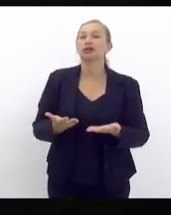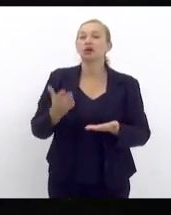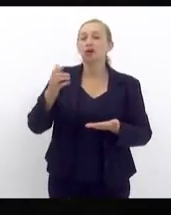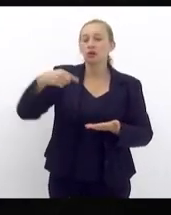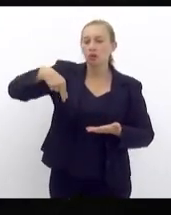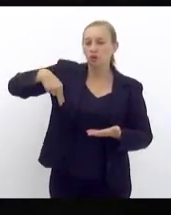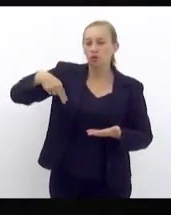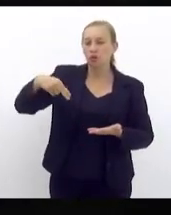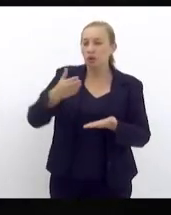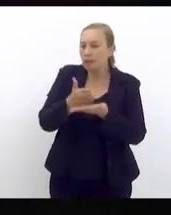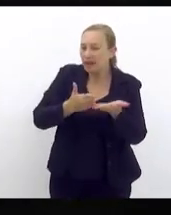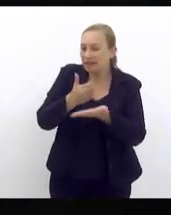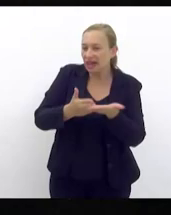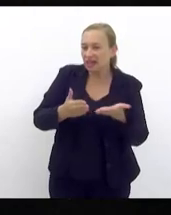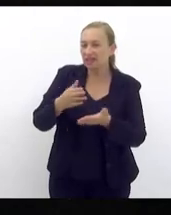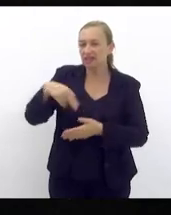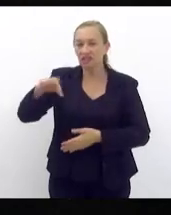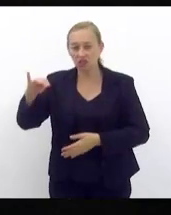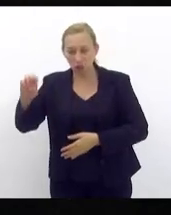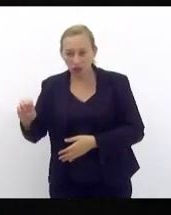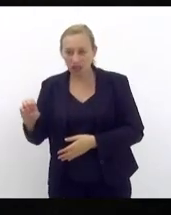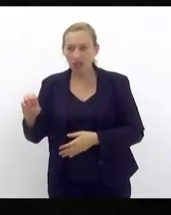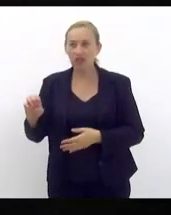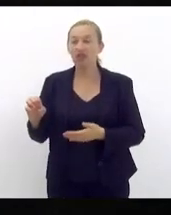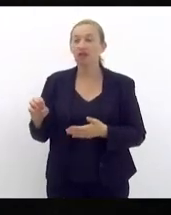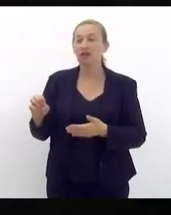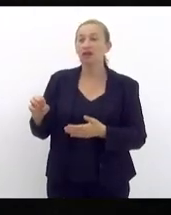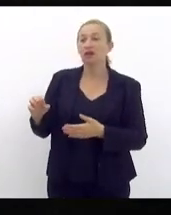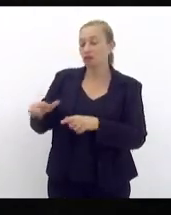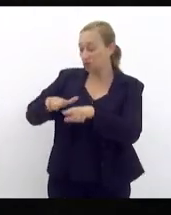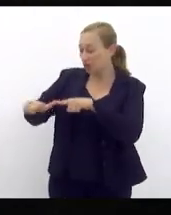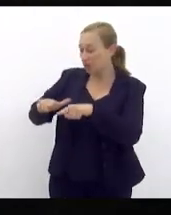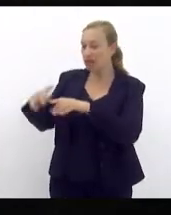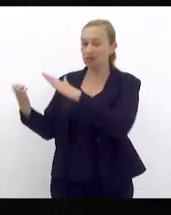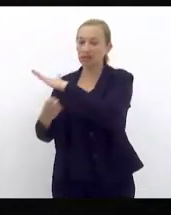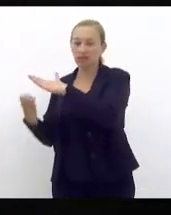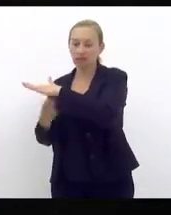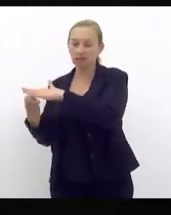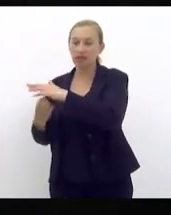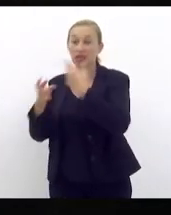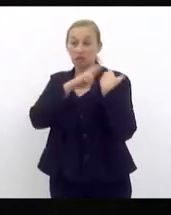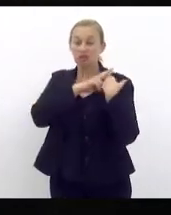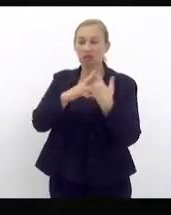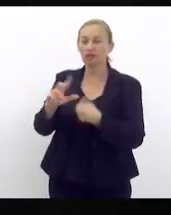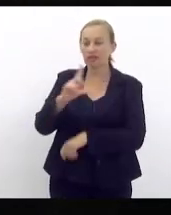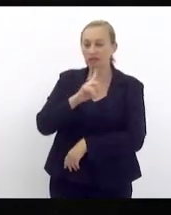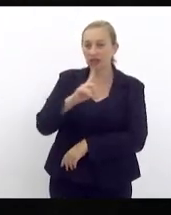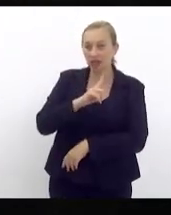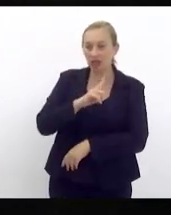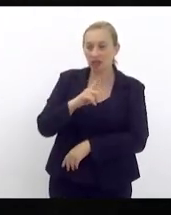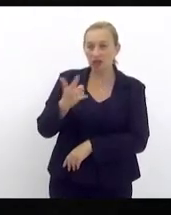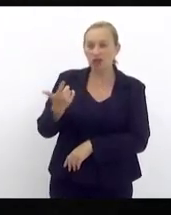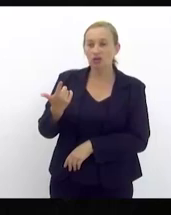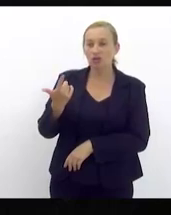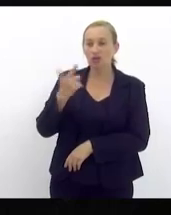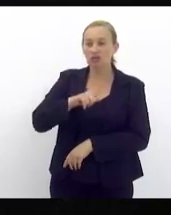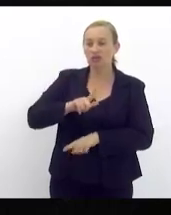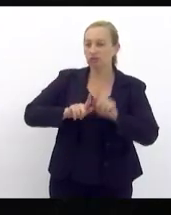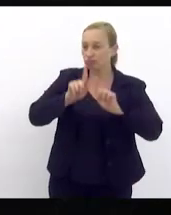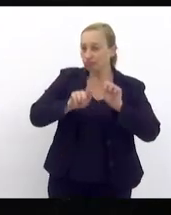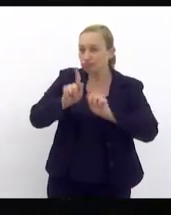por essa empresa empresa essa que ganhou de bandeja através do leilão da CEDAI